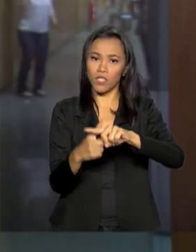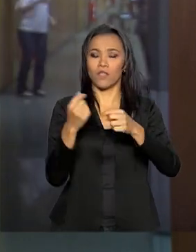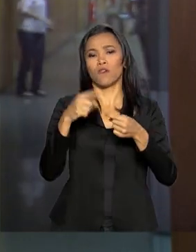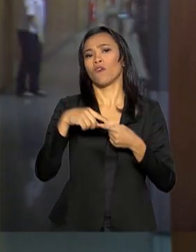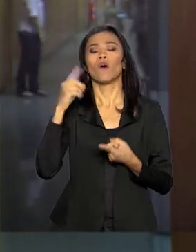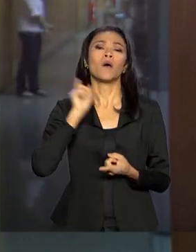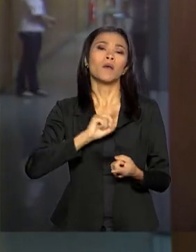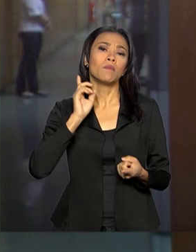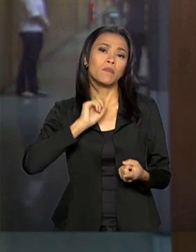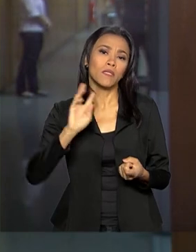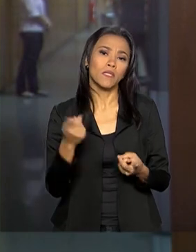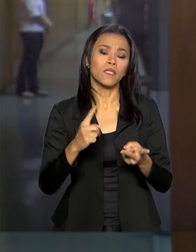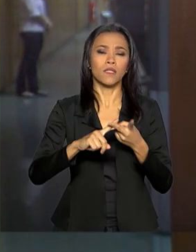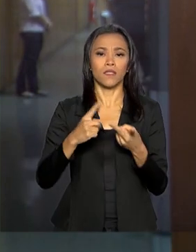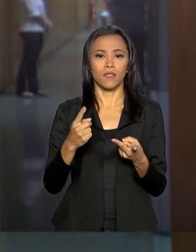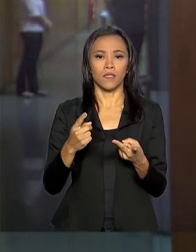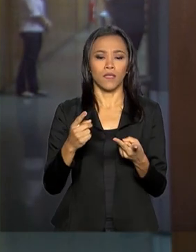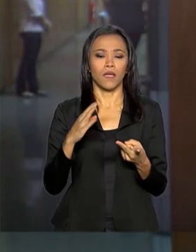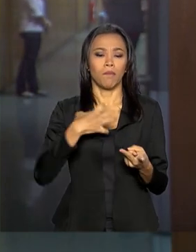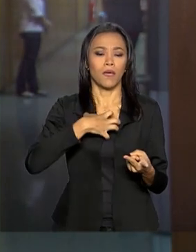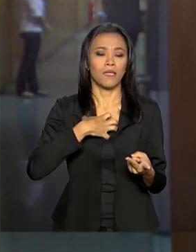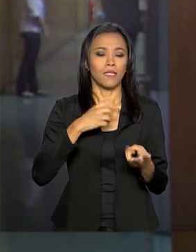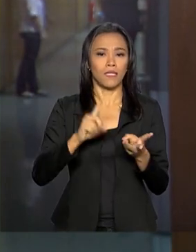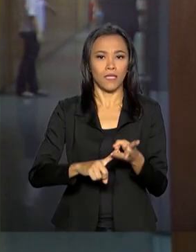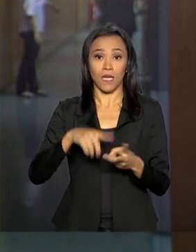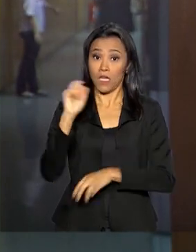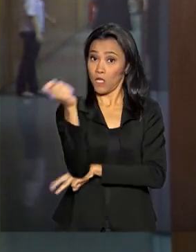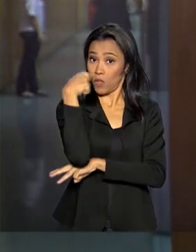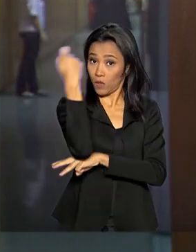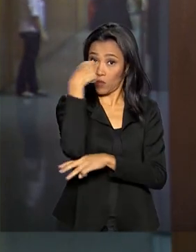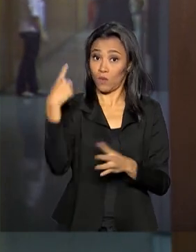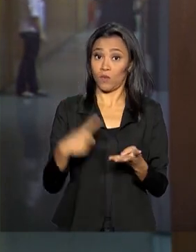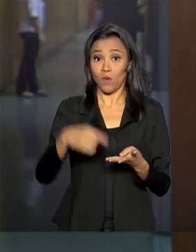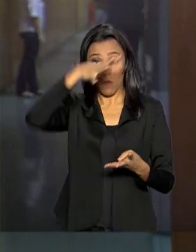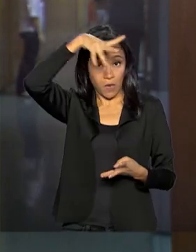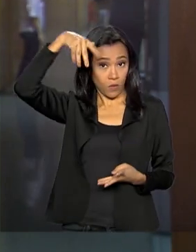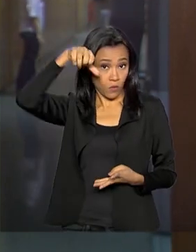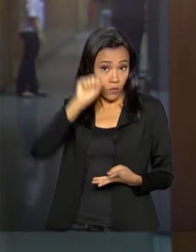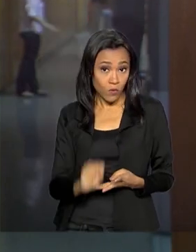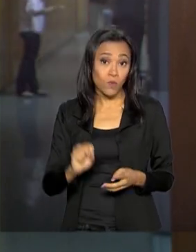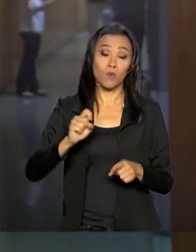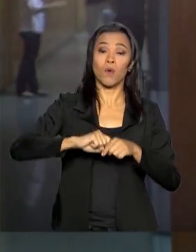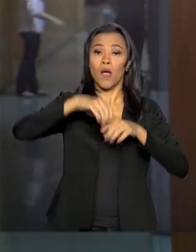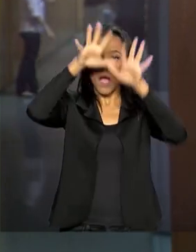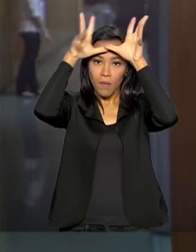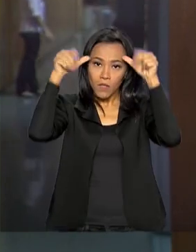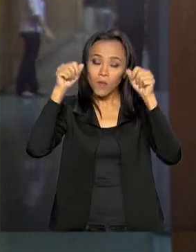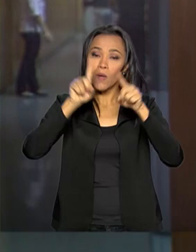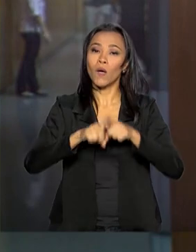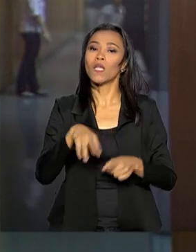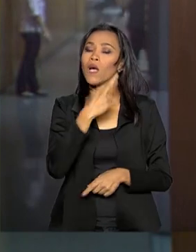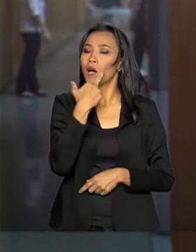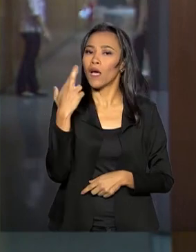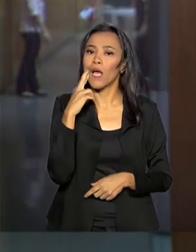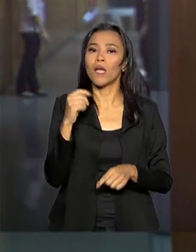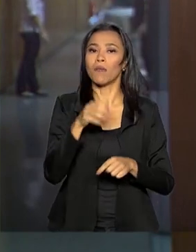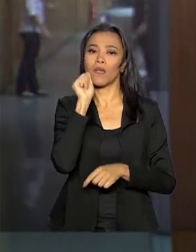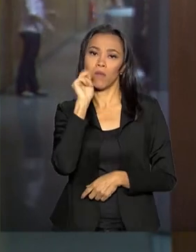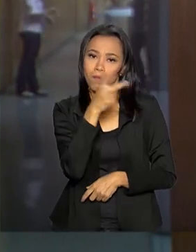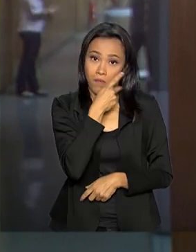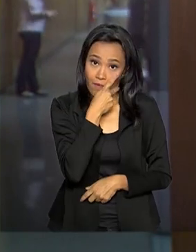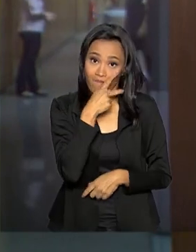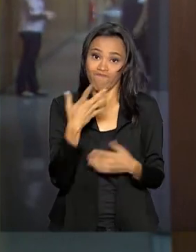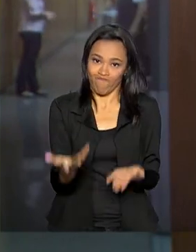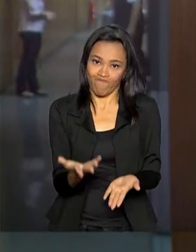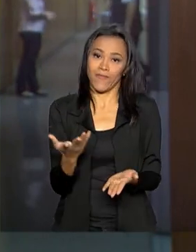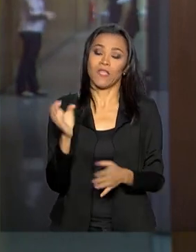Minas Gerais, Goiás, Bahia, Rio Grande do Sul, Mato Grosso do Sul, Amazonas, Roraima e Amapá. E os